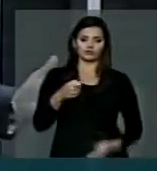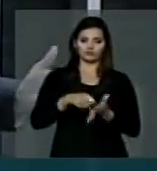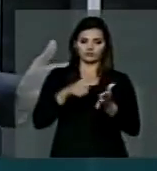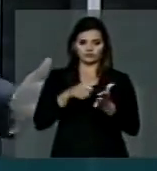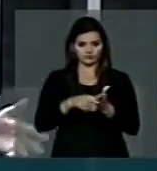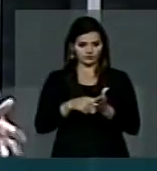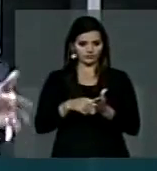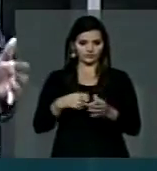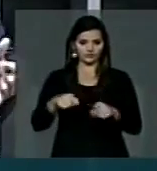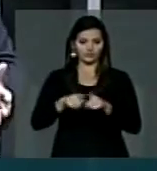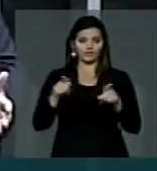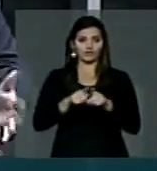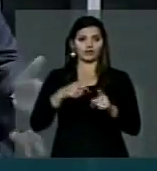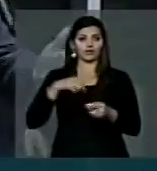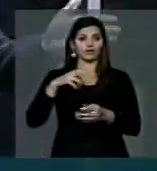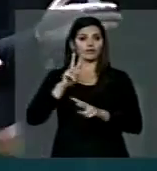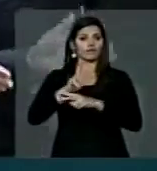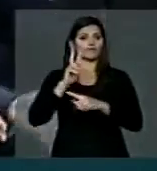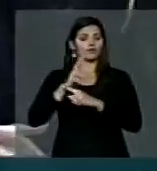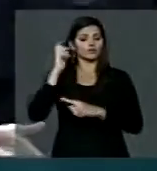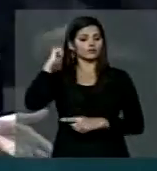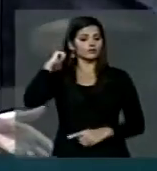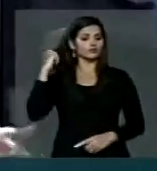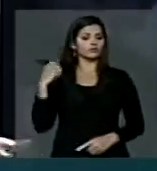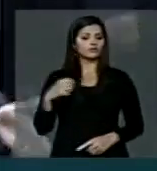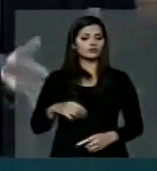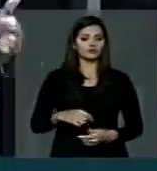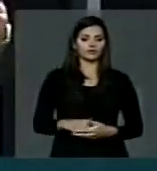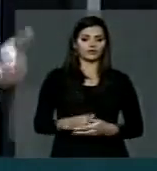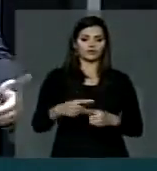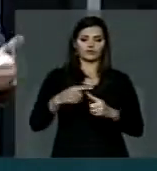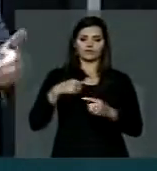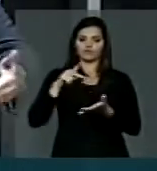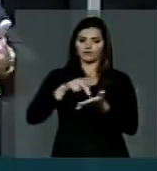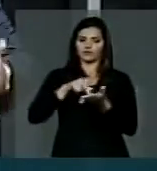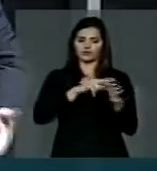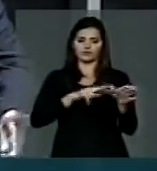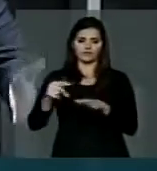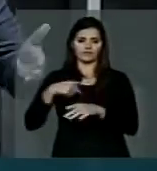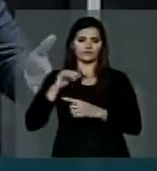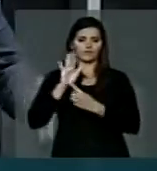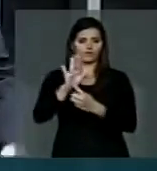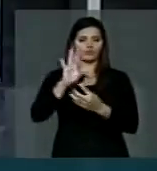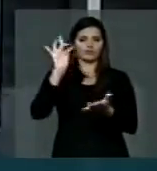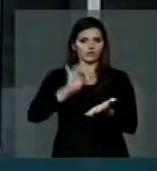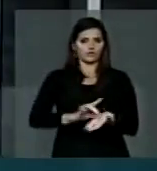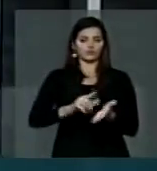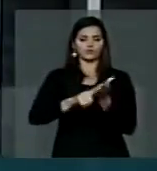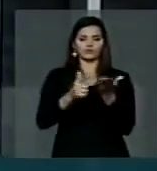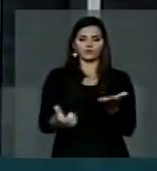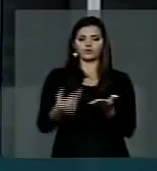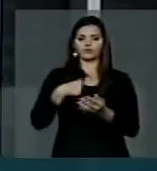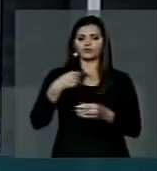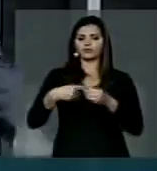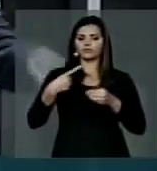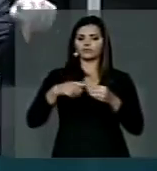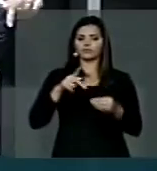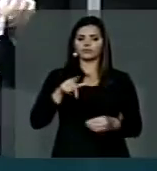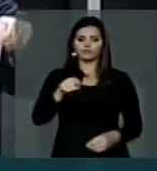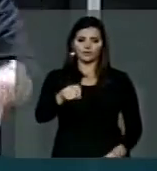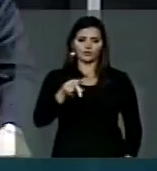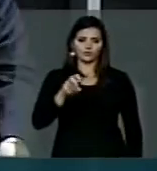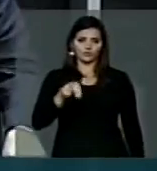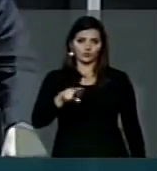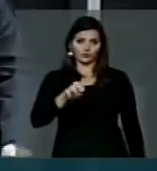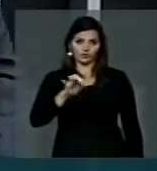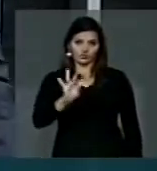uma defesa que, na verdade, esta semana foi claramente demonstrado pelo jornaldacidade.net, que aquilo que nós